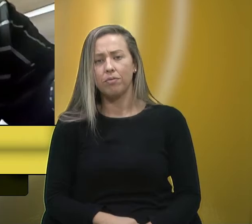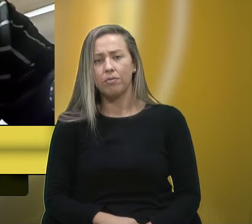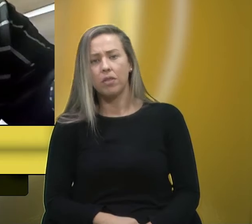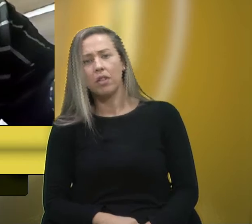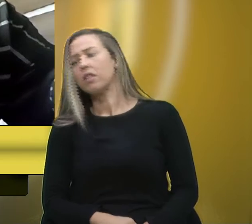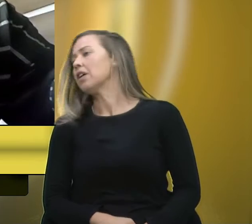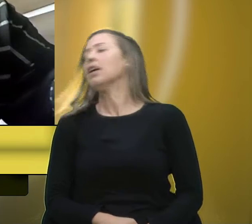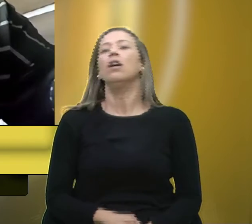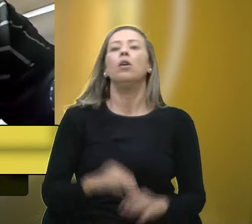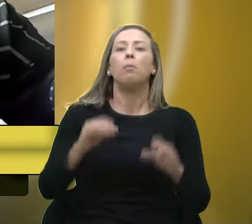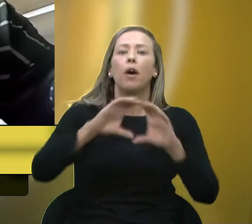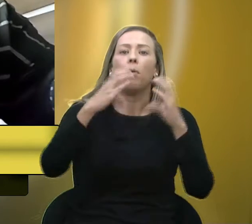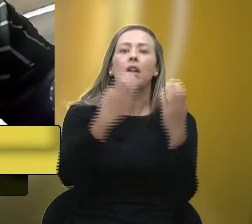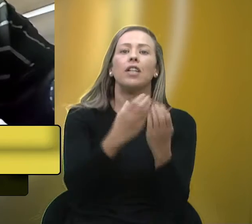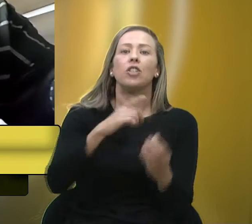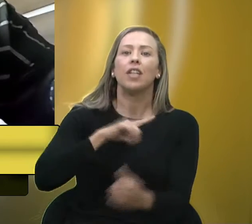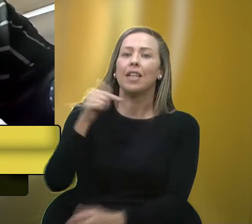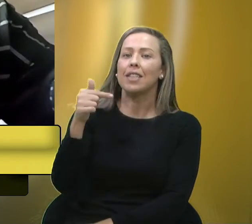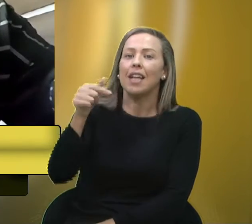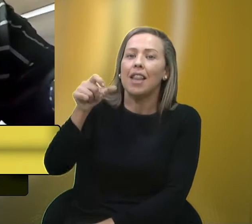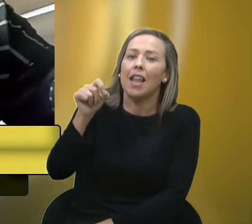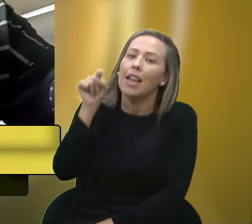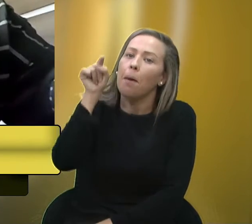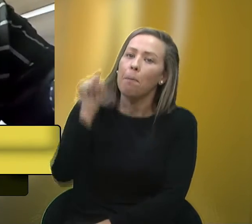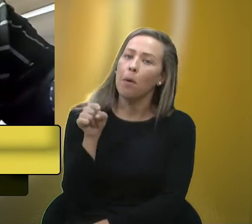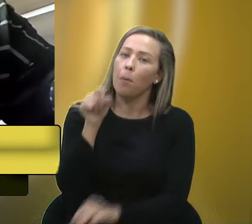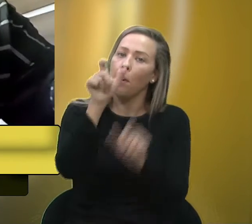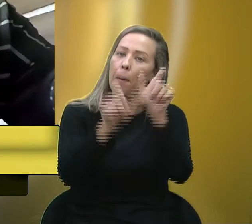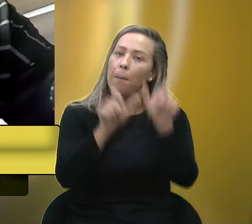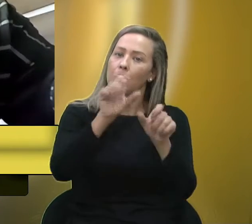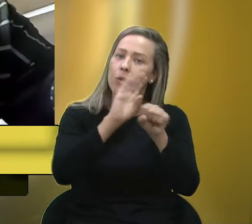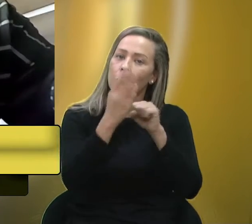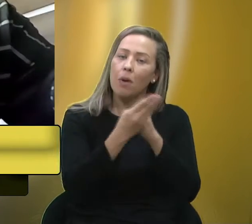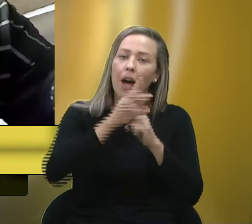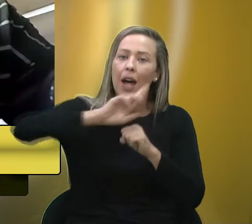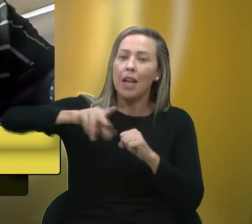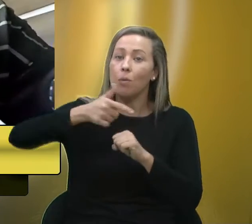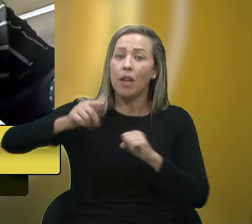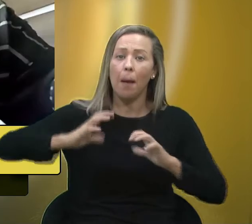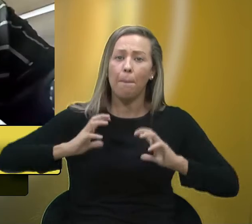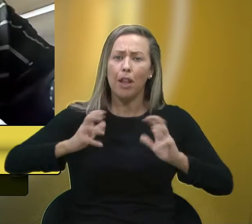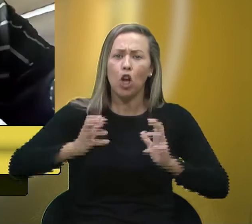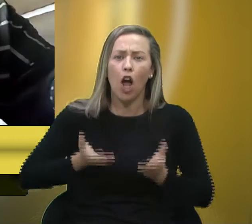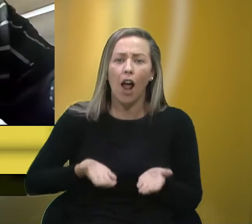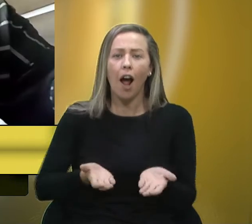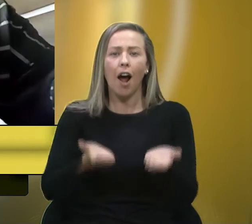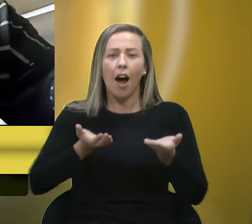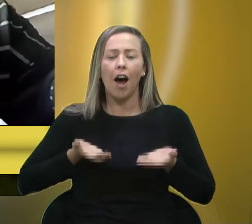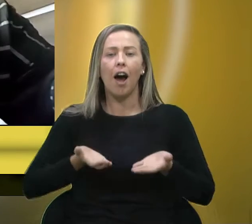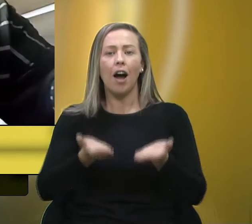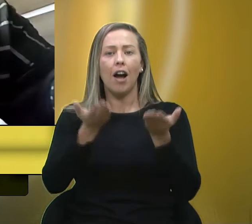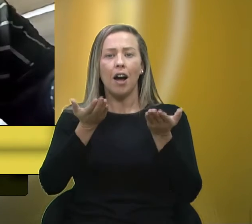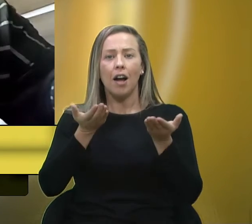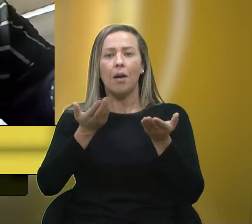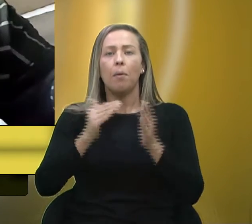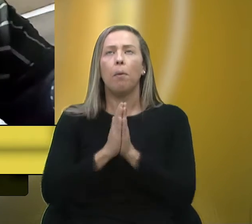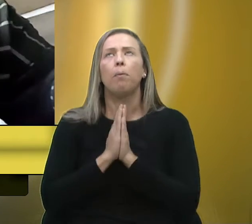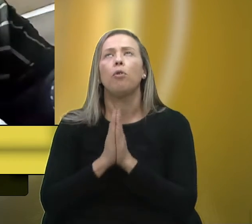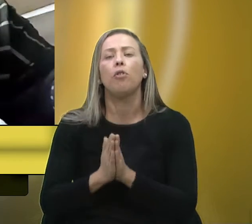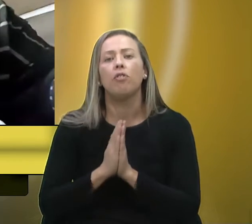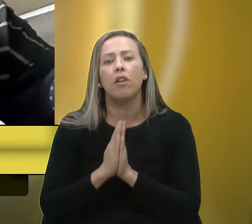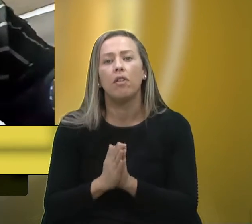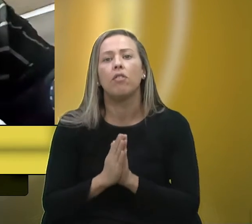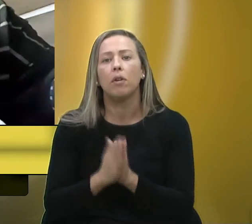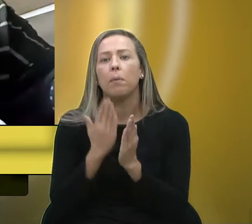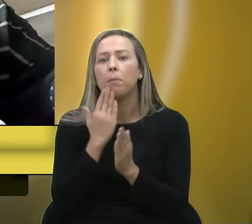comunidade com 70 mil habitantes não tem mais patroa. Nós estamos mendigando o serviço